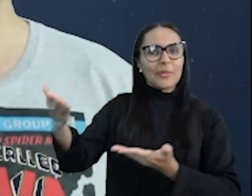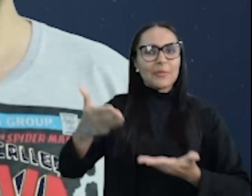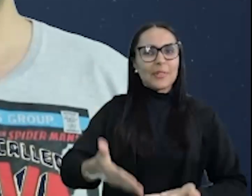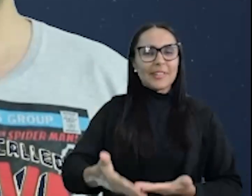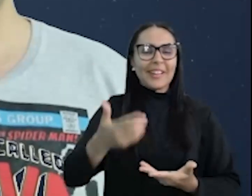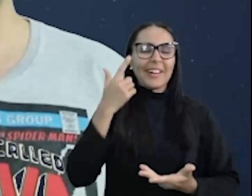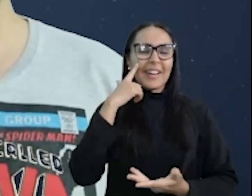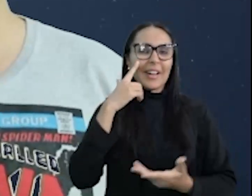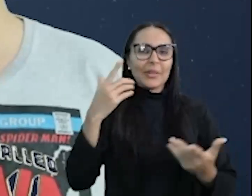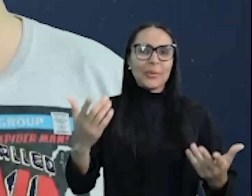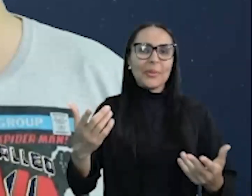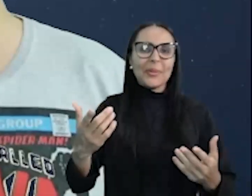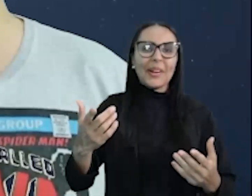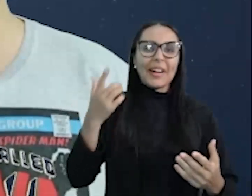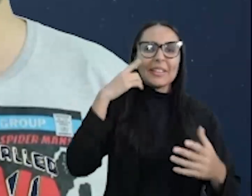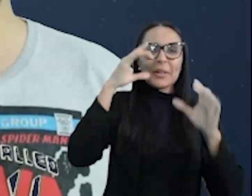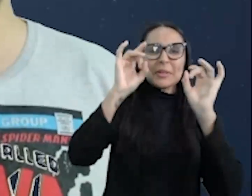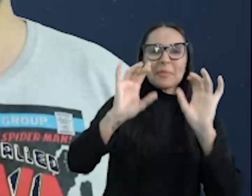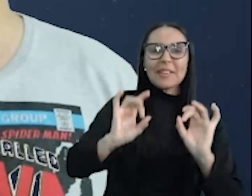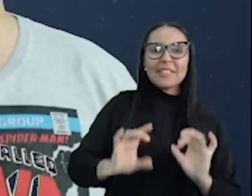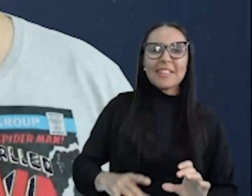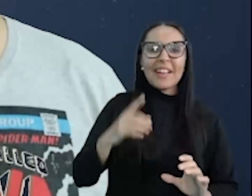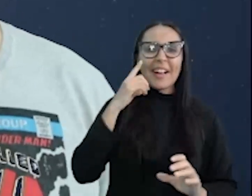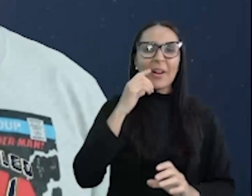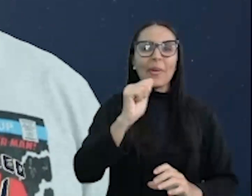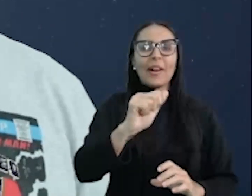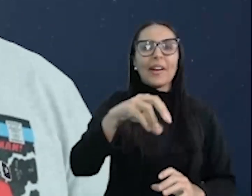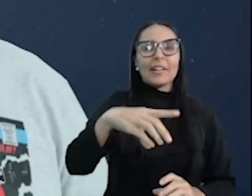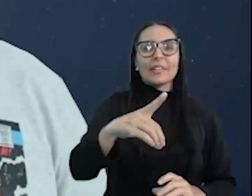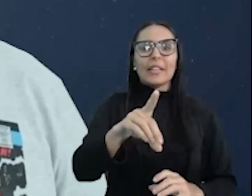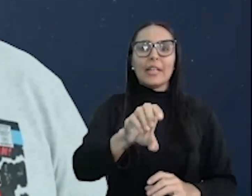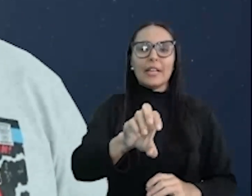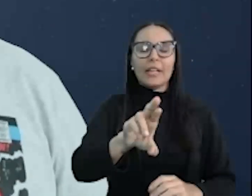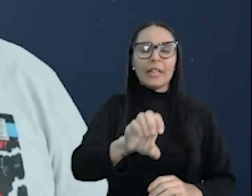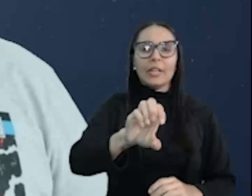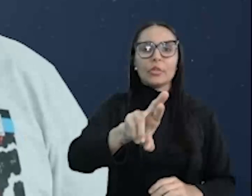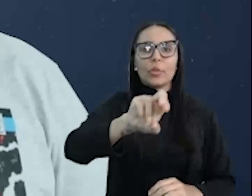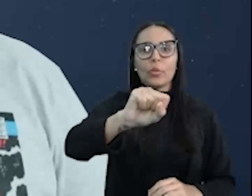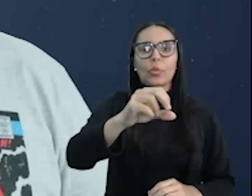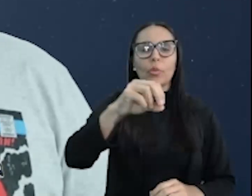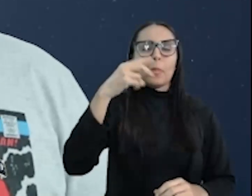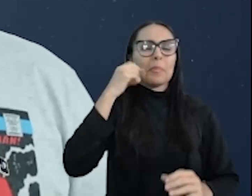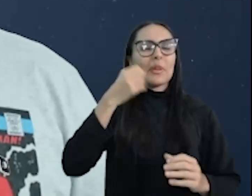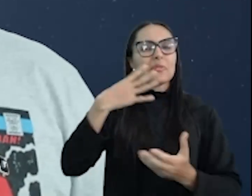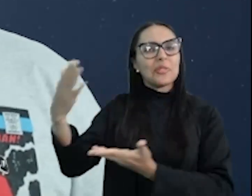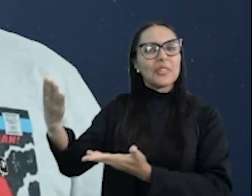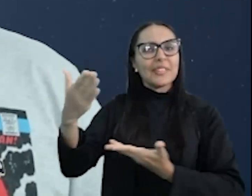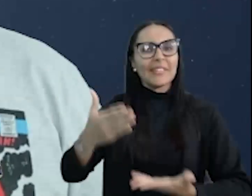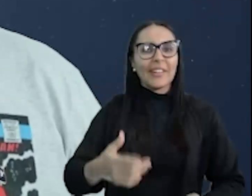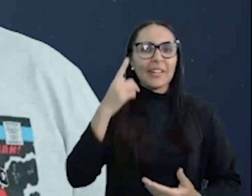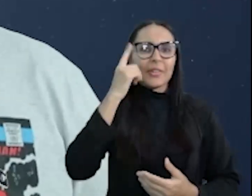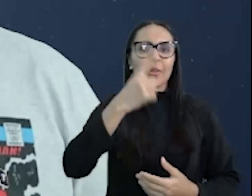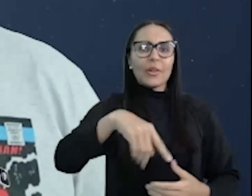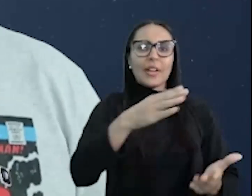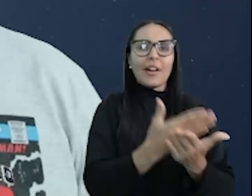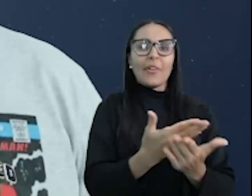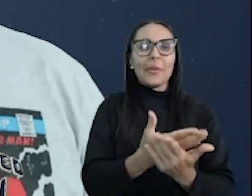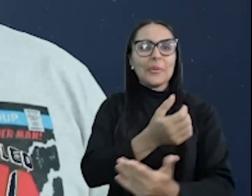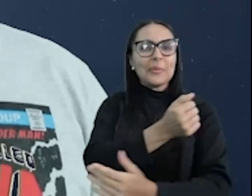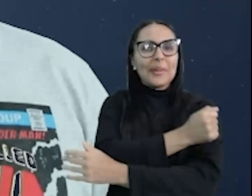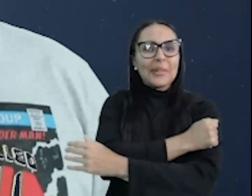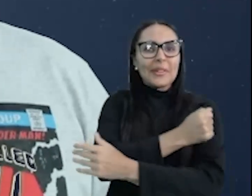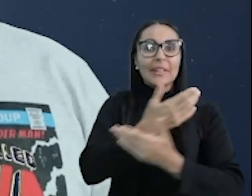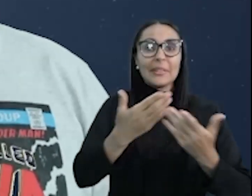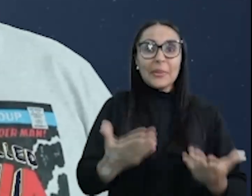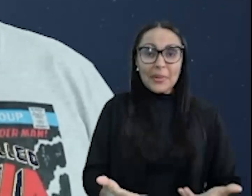suíte, o grande Anderson! Anderson! Seja muito bem-vindo a nossa aula de número 8.